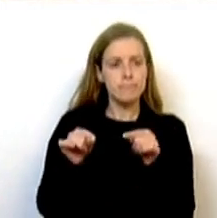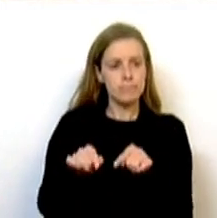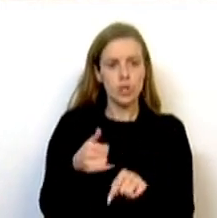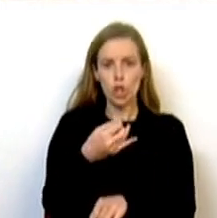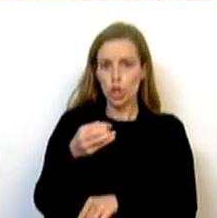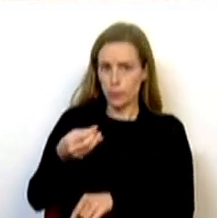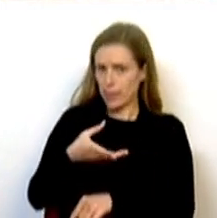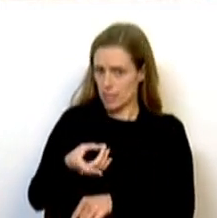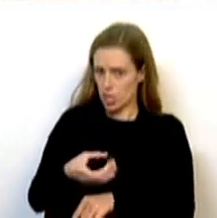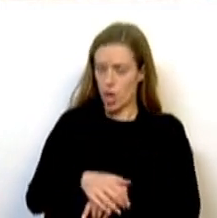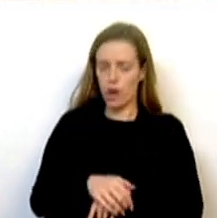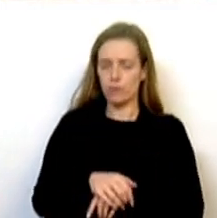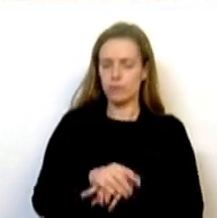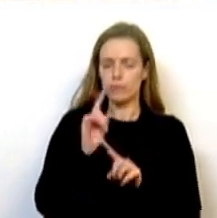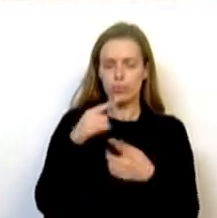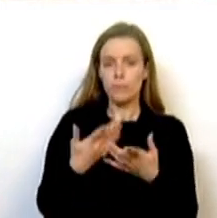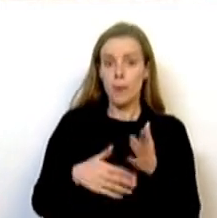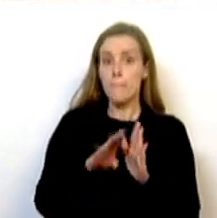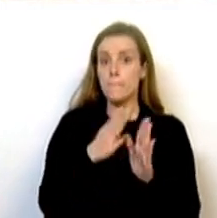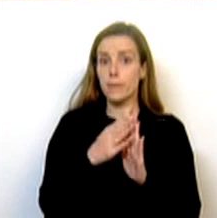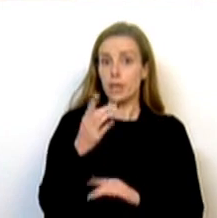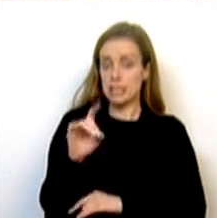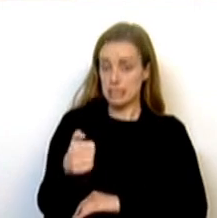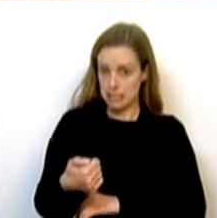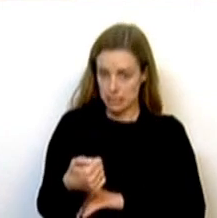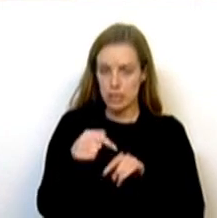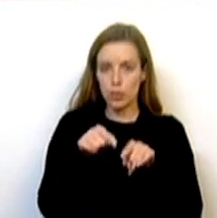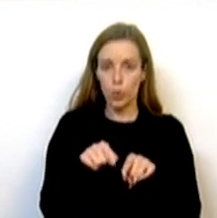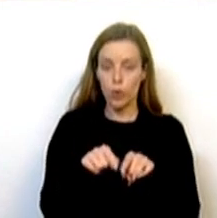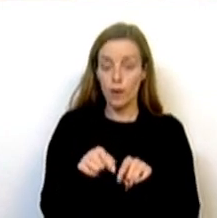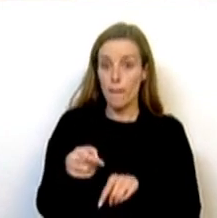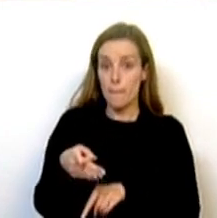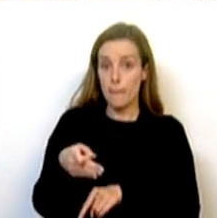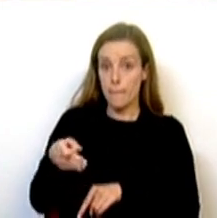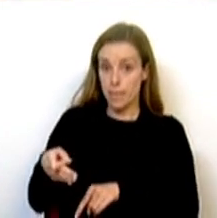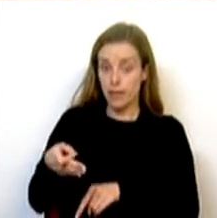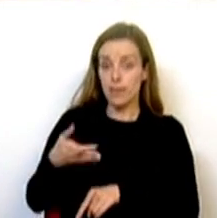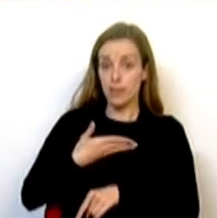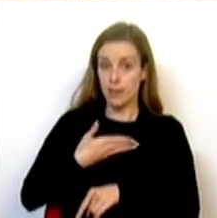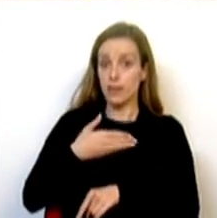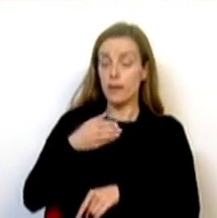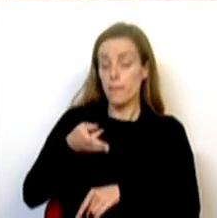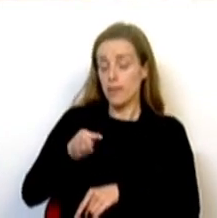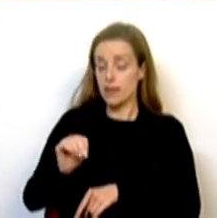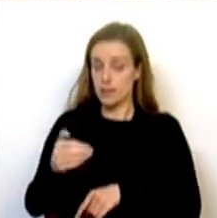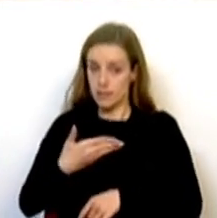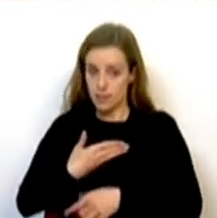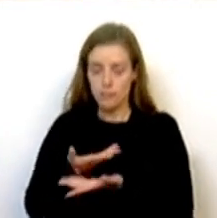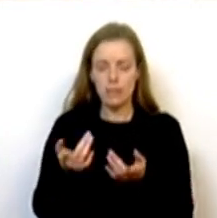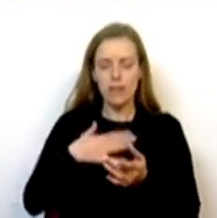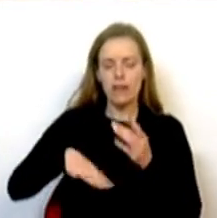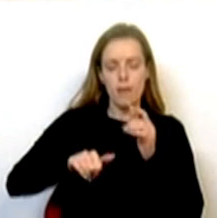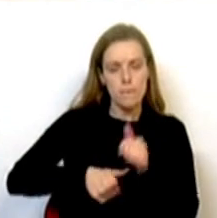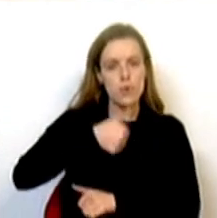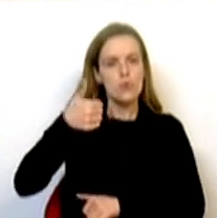2019. O programa Porta 65, que, por exemplo, o PPD-PSD quer reformular, melhorar, foi